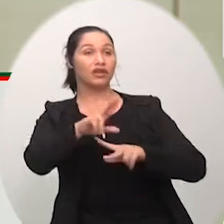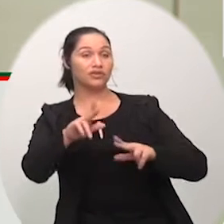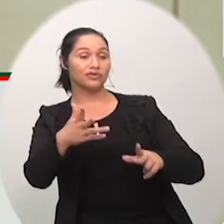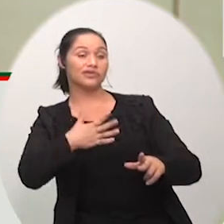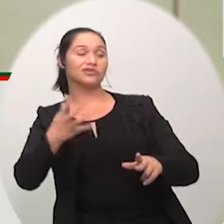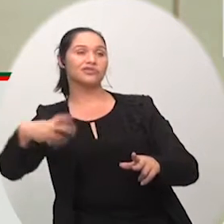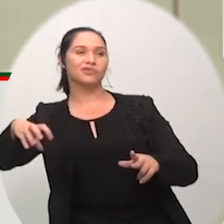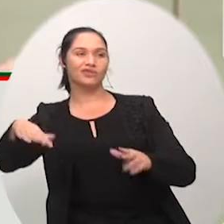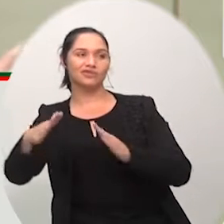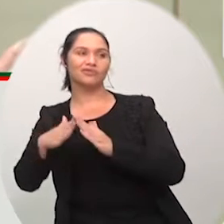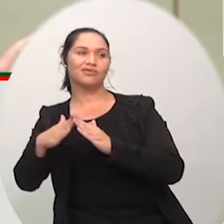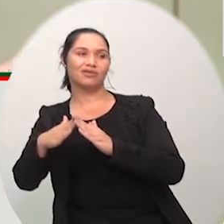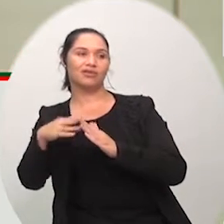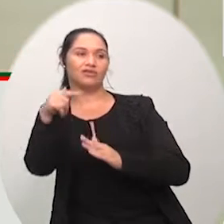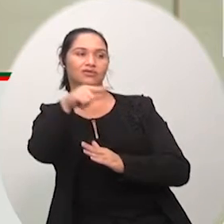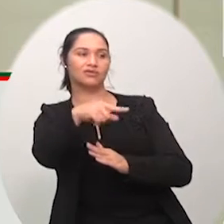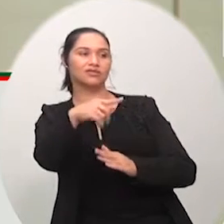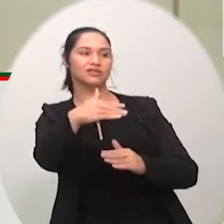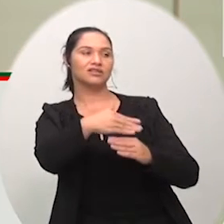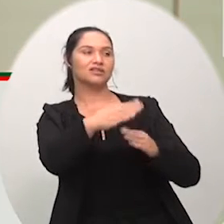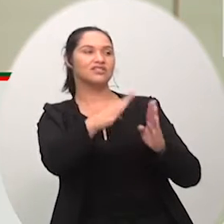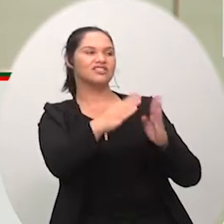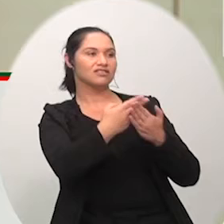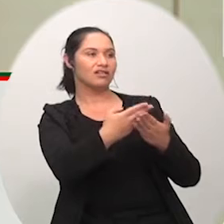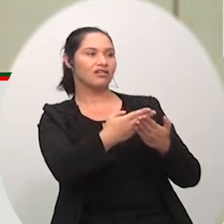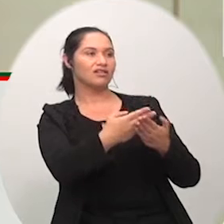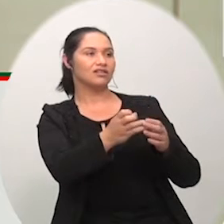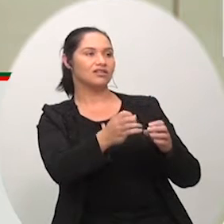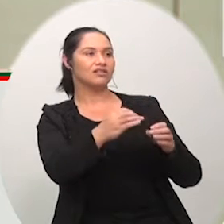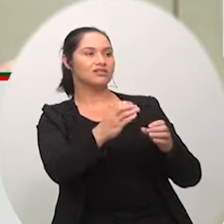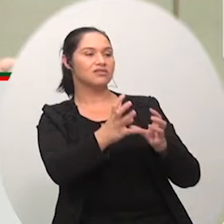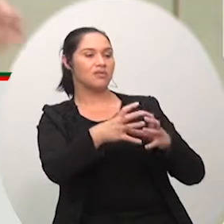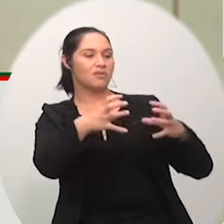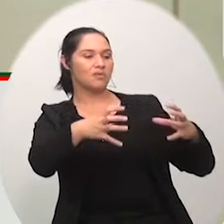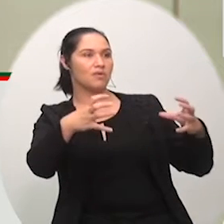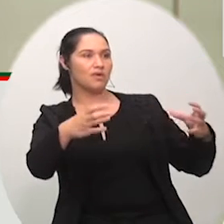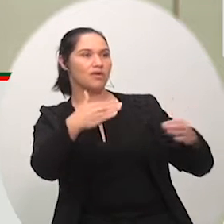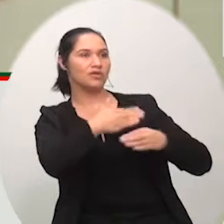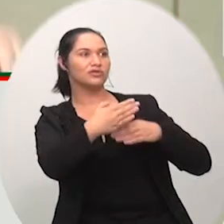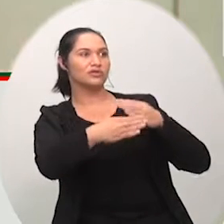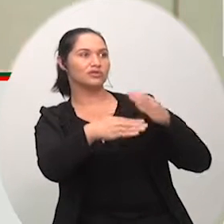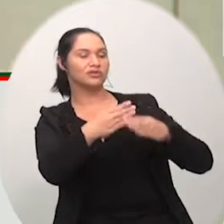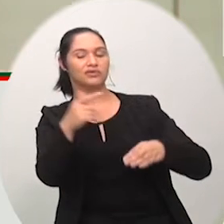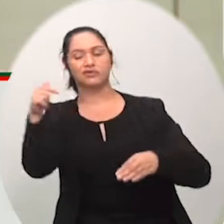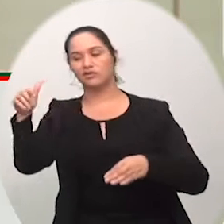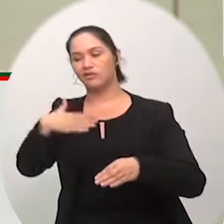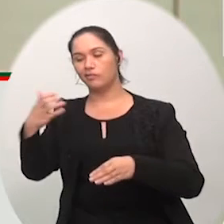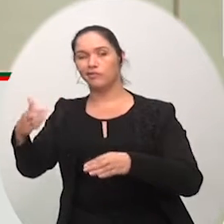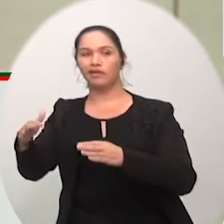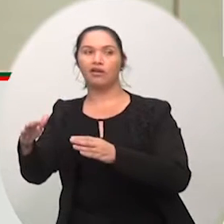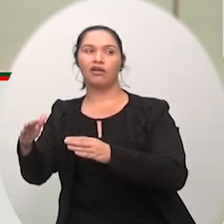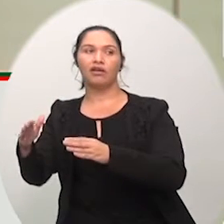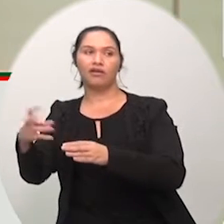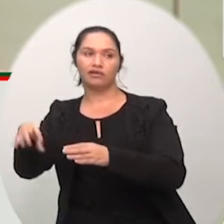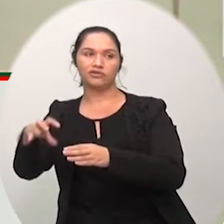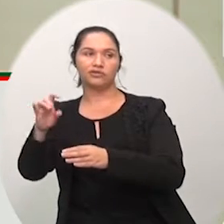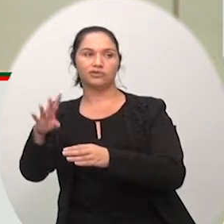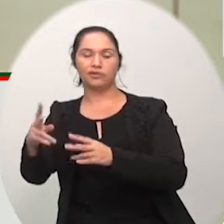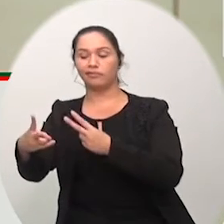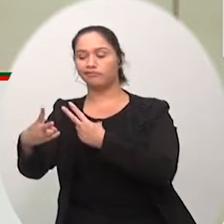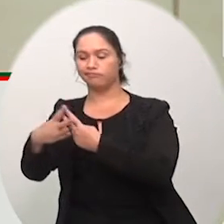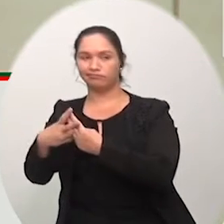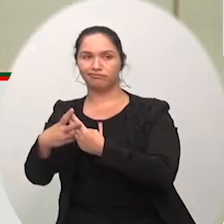dessa maneira então assim temos que apoiar eu a comum da ideia de vocês